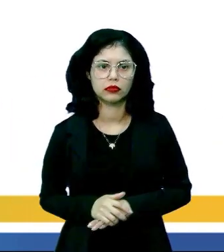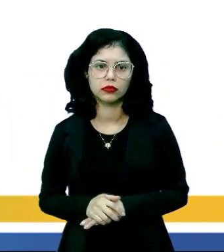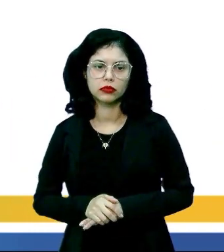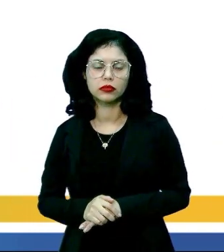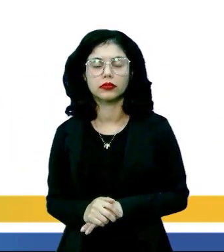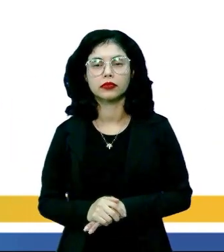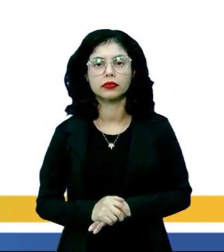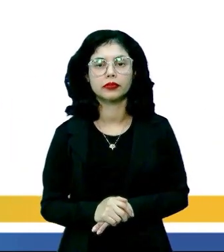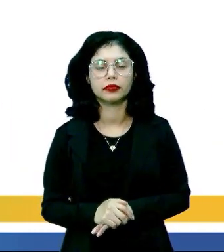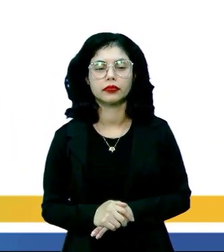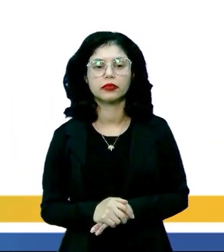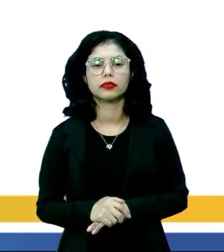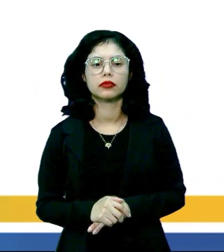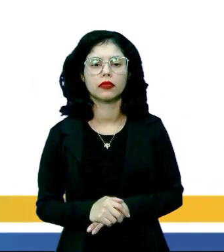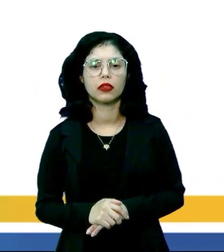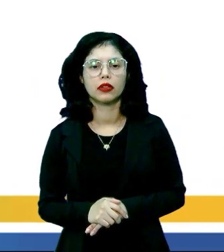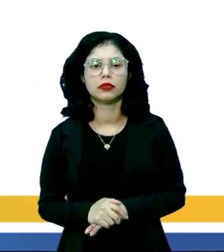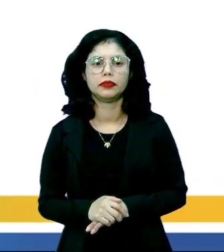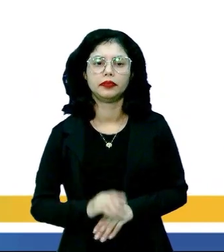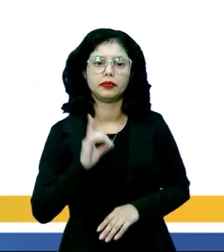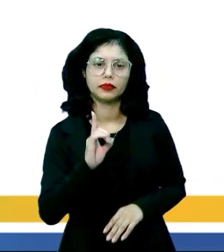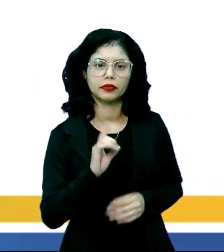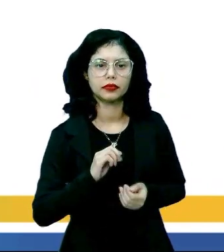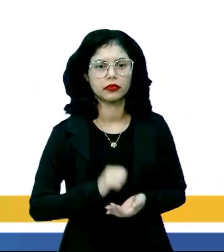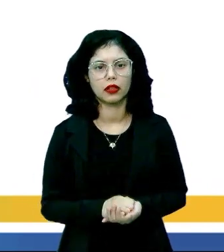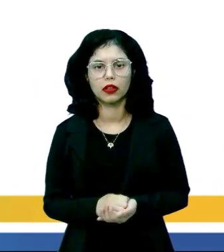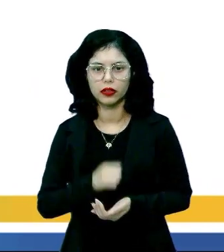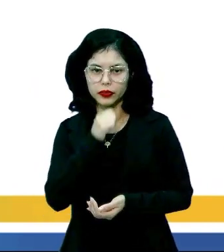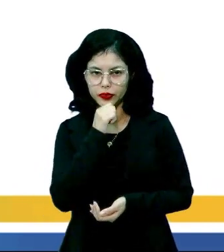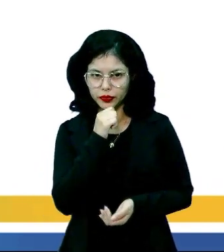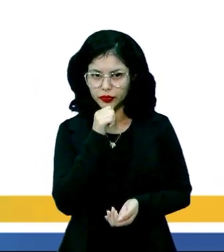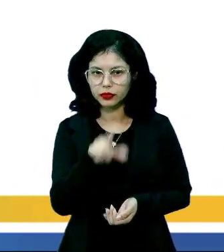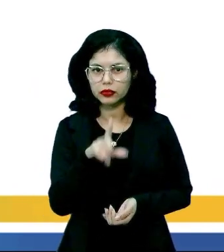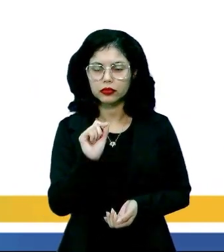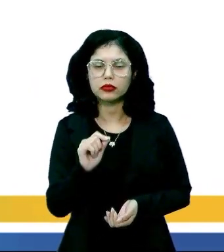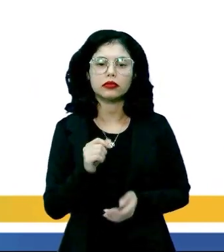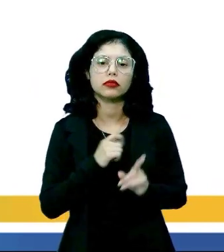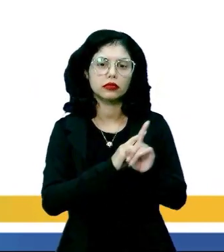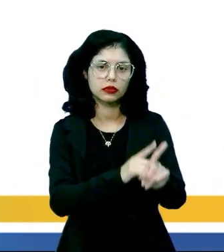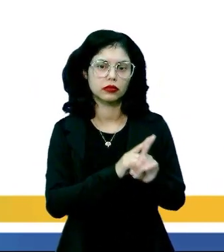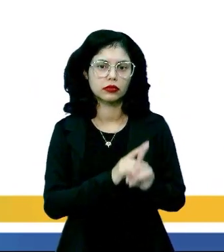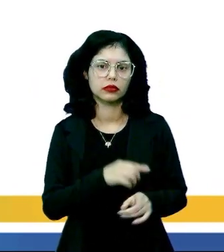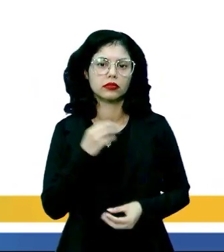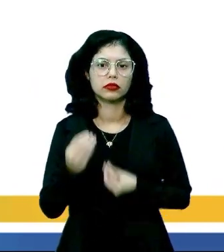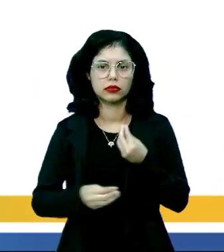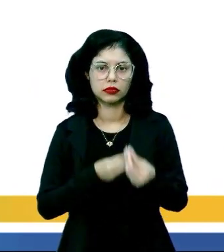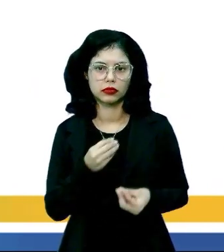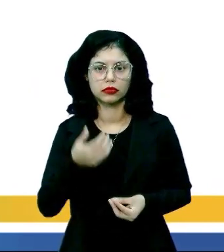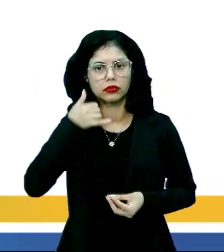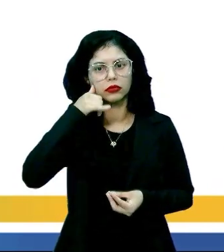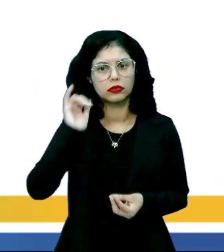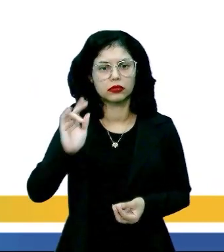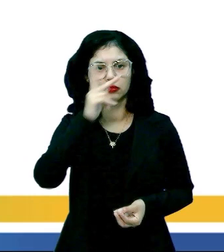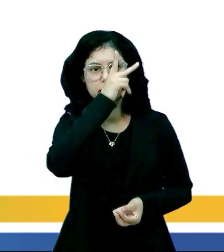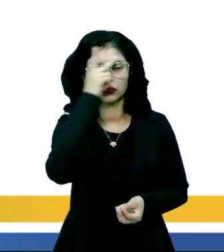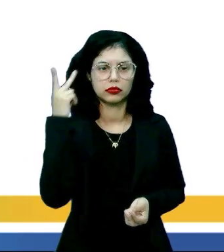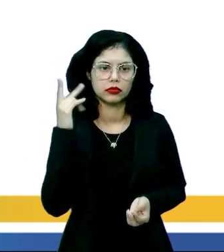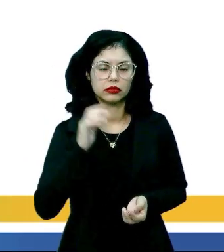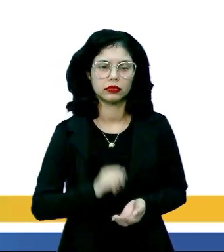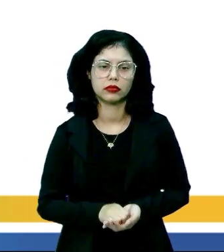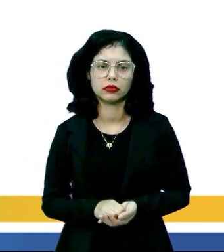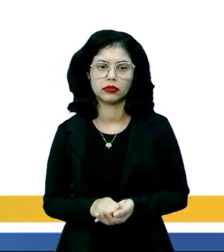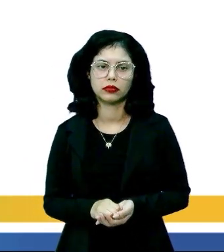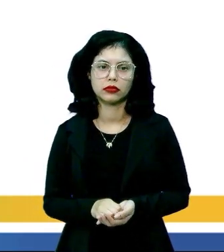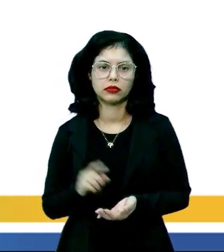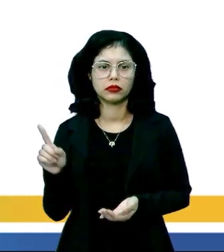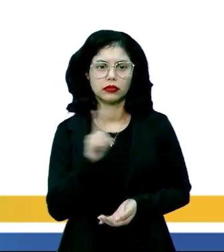o contato à distância. Letra D, definem previamente seus seguidores de modo